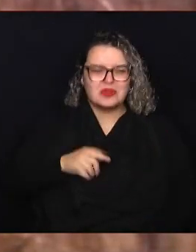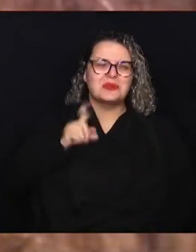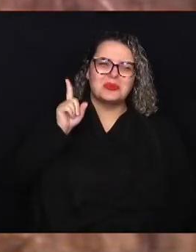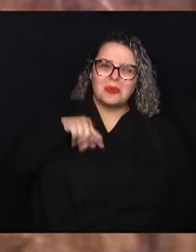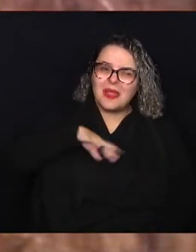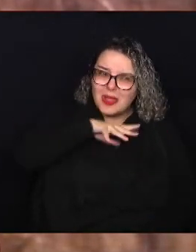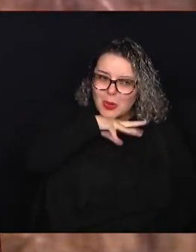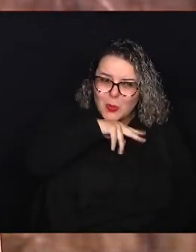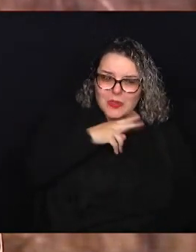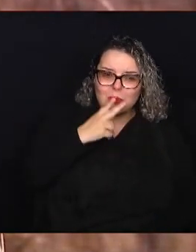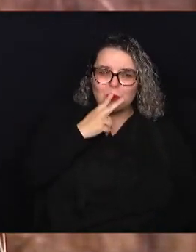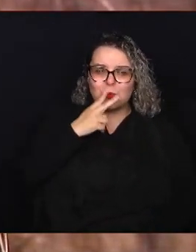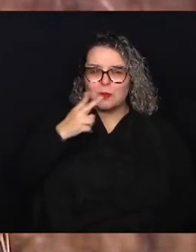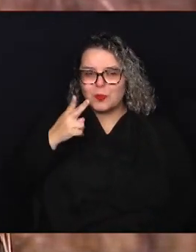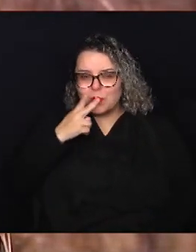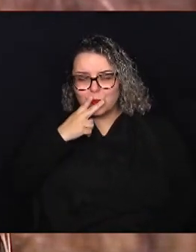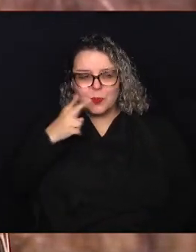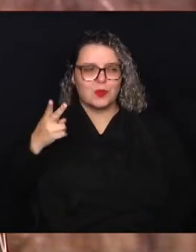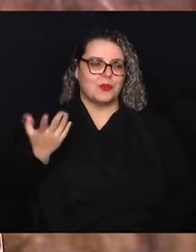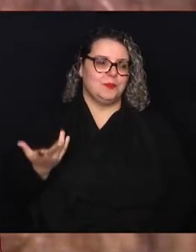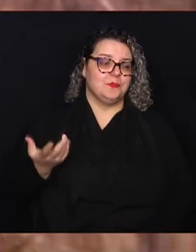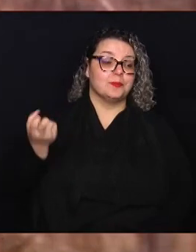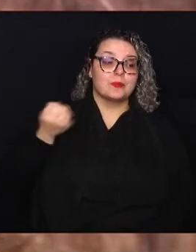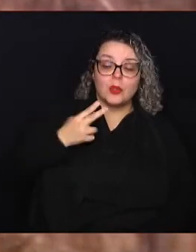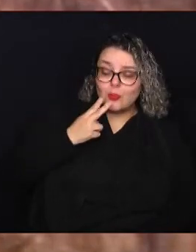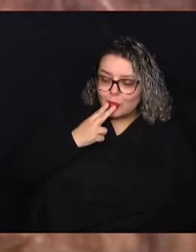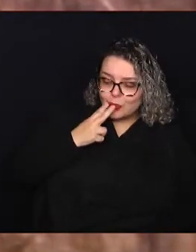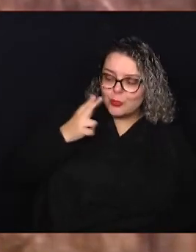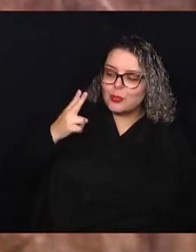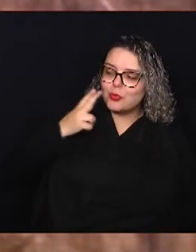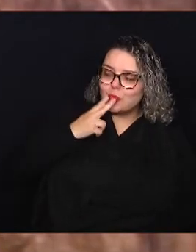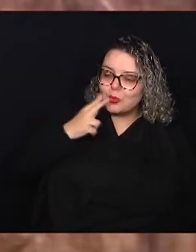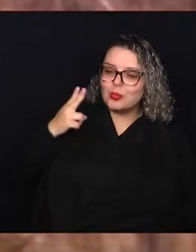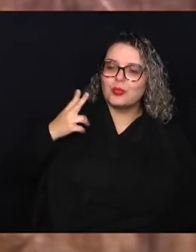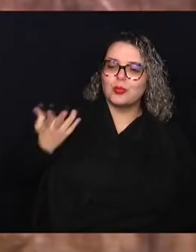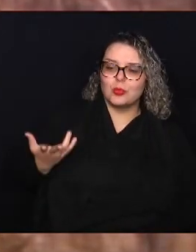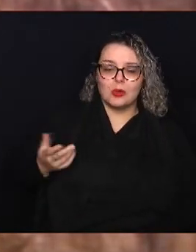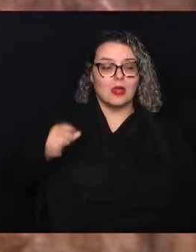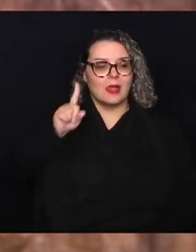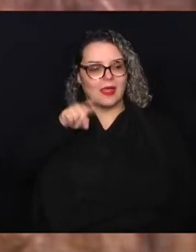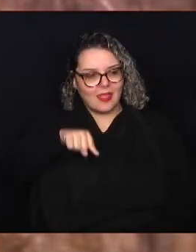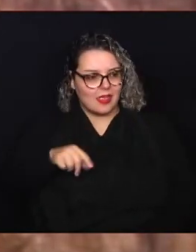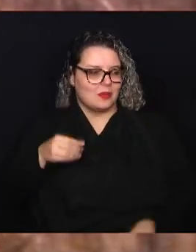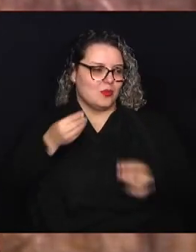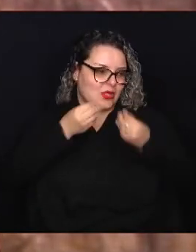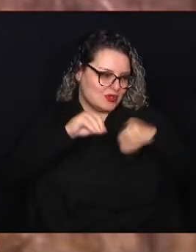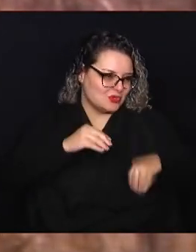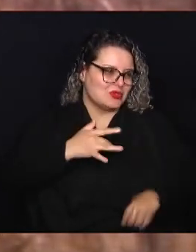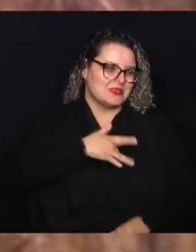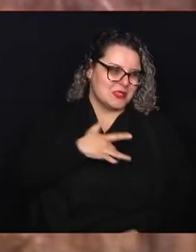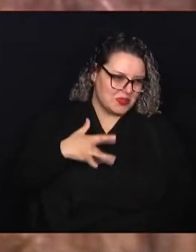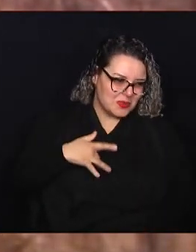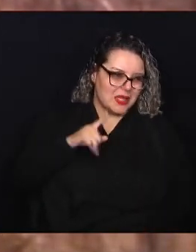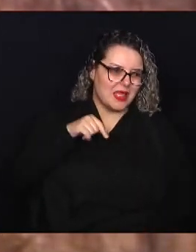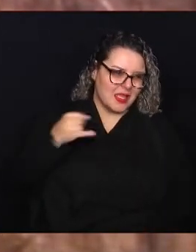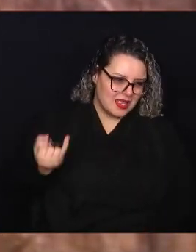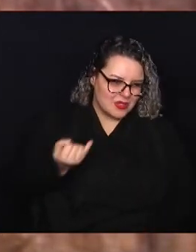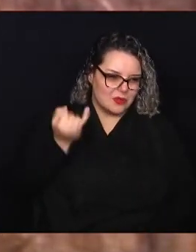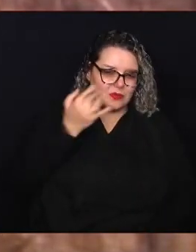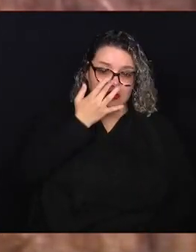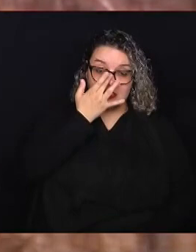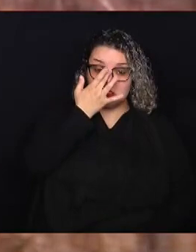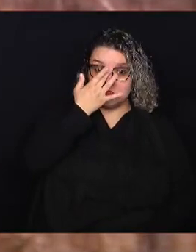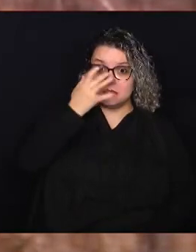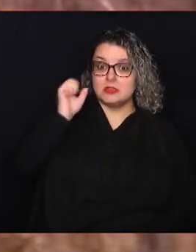fumar, o quanto o cigarro realmente é prejudicial à saúde. Isso é extremamente importante,